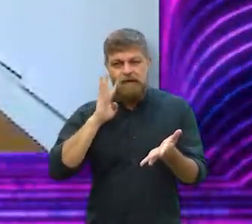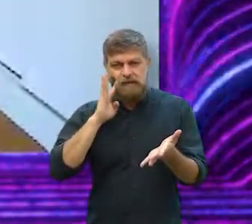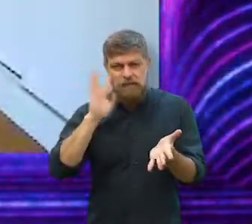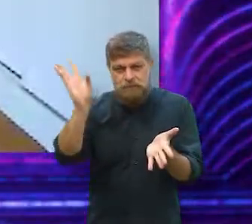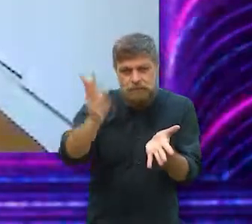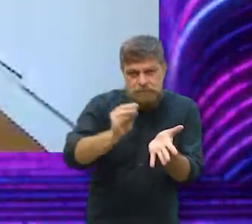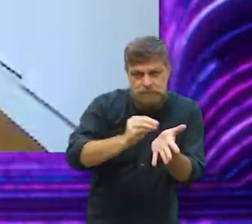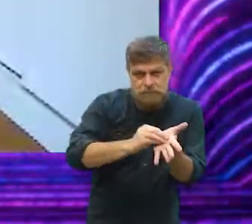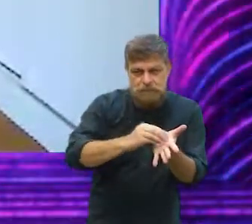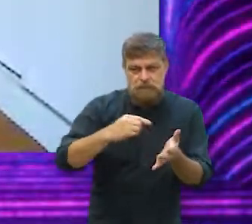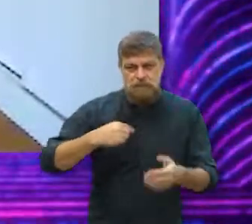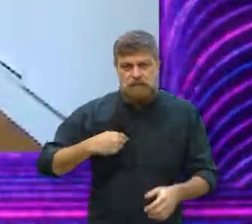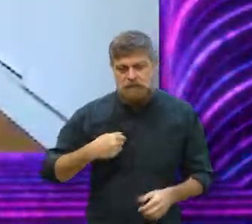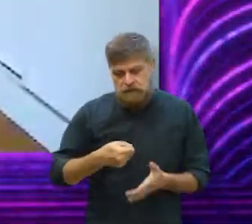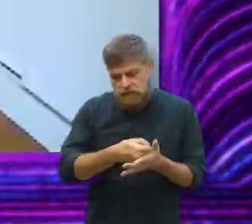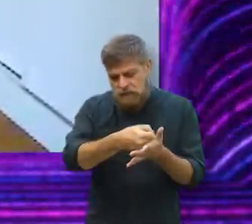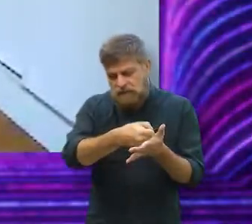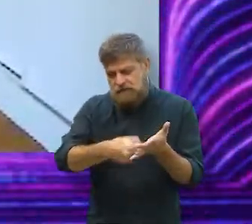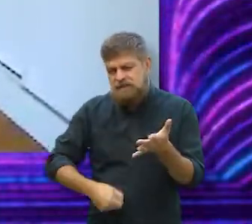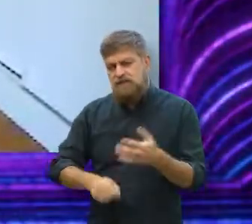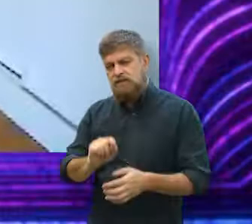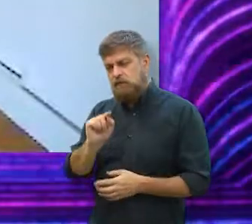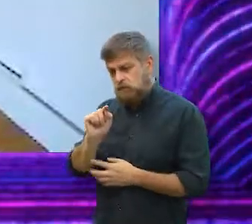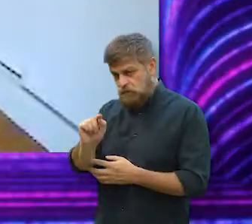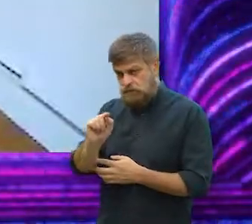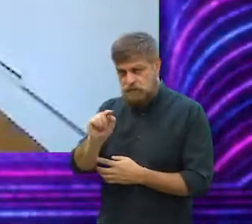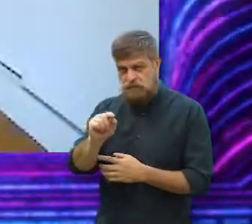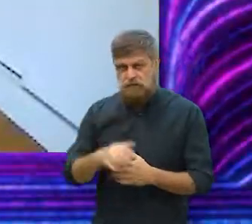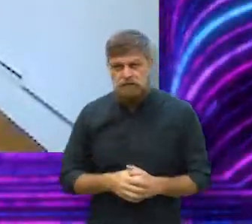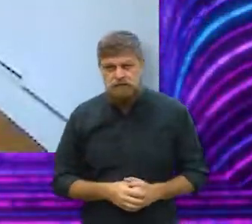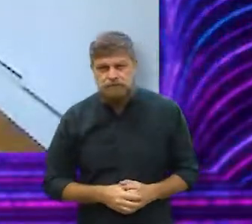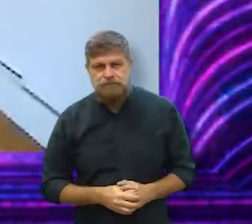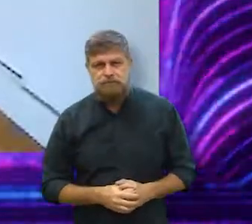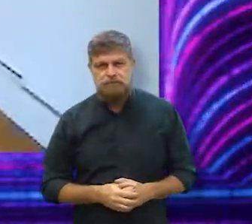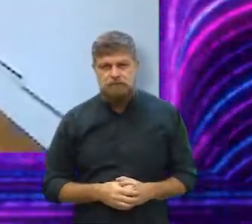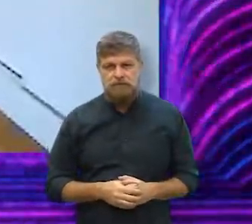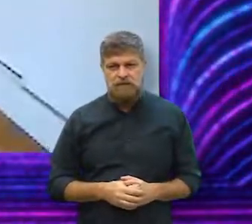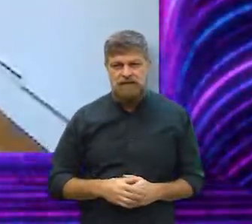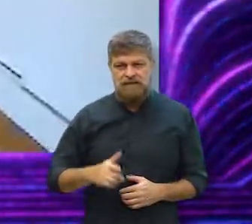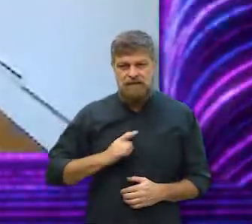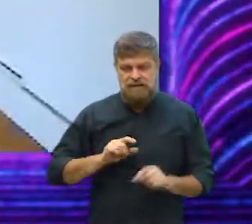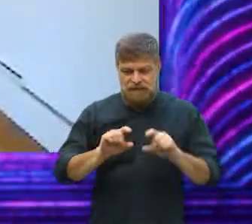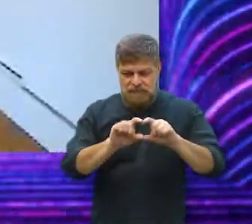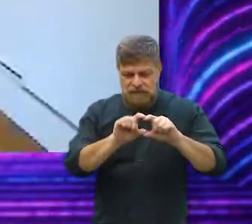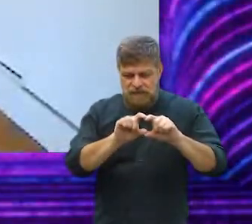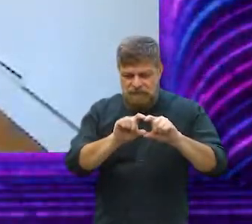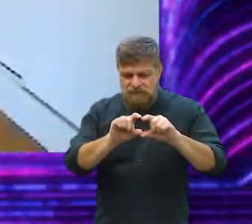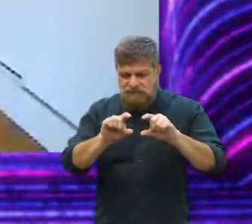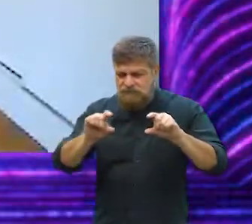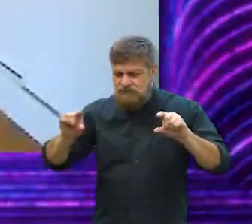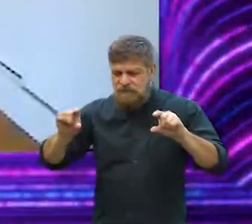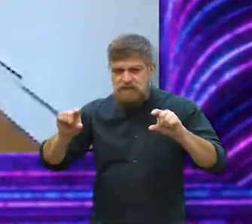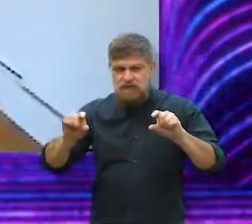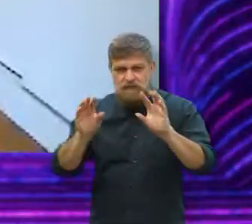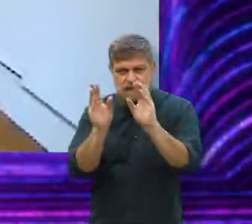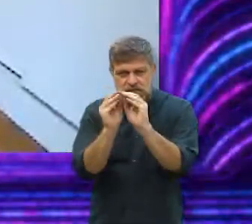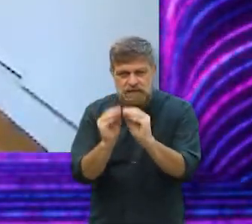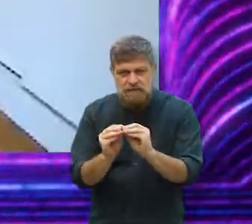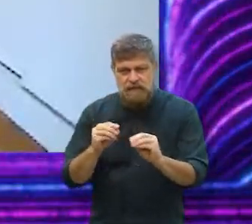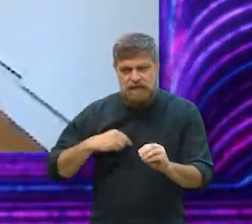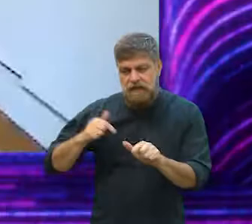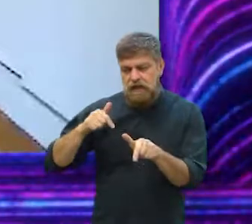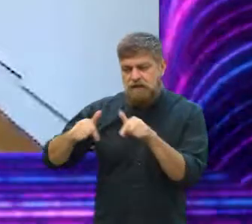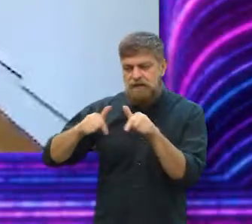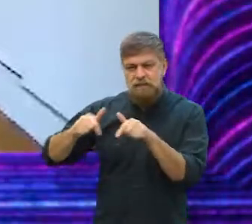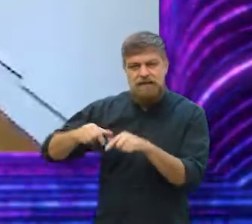que conta, eu escrevi bastante, é, promo, que são aquelas vinhetinhas curtas, eu trabalhei